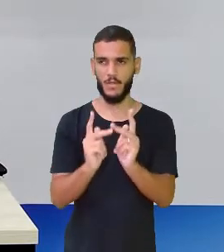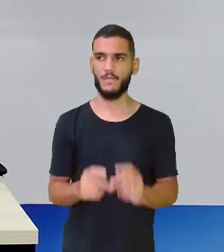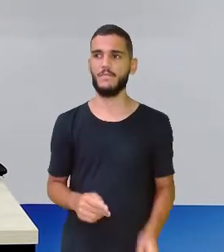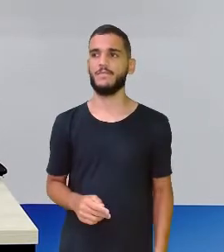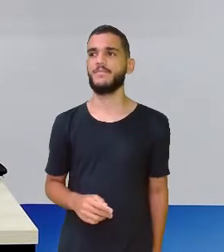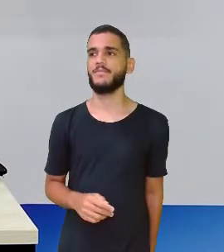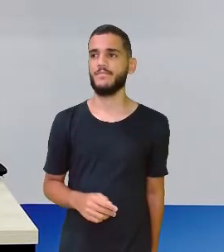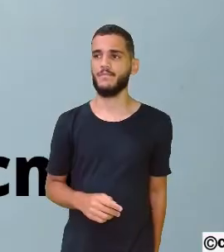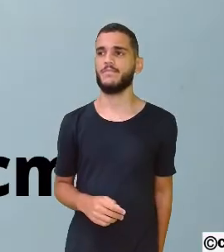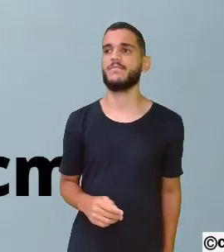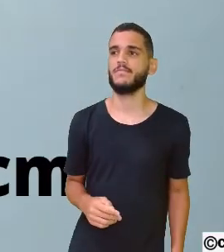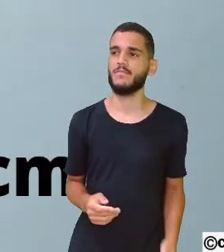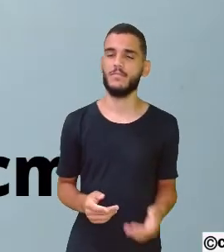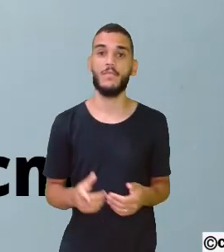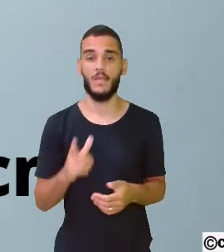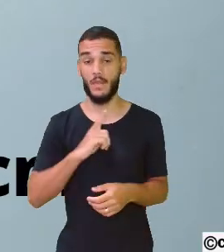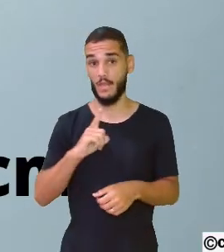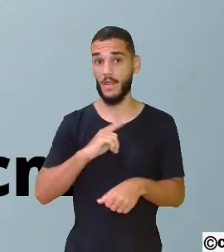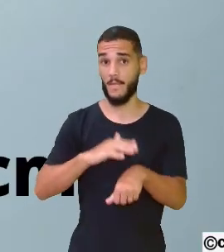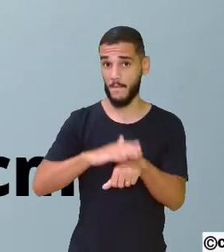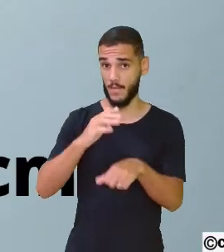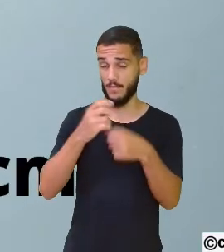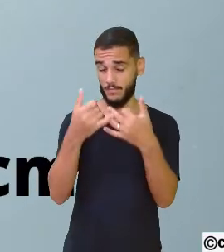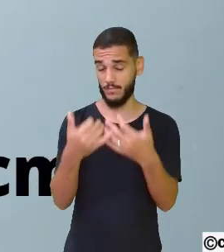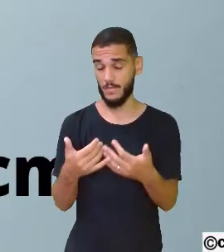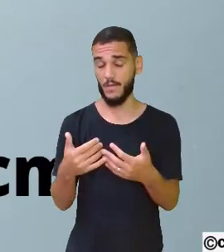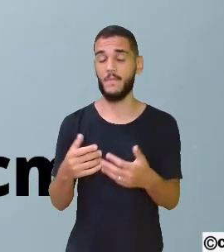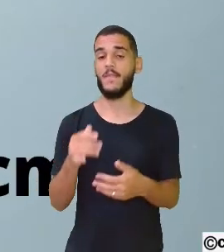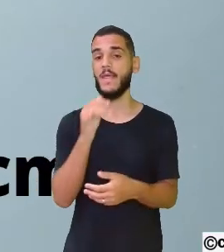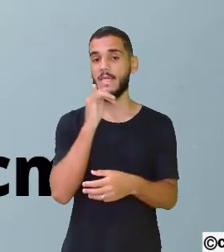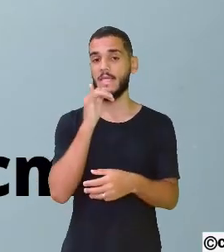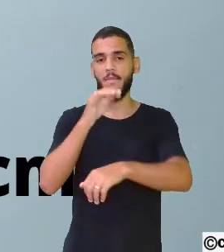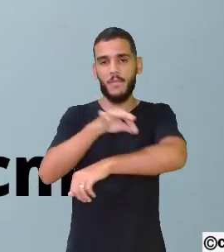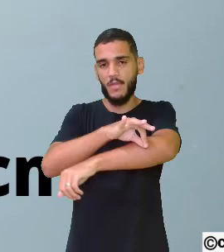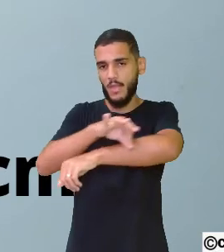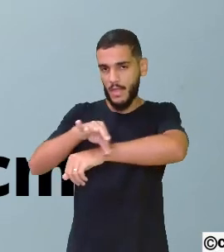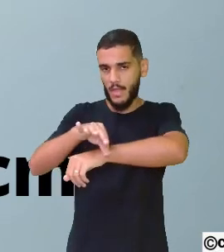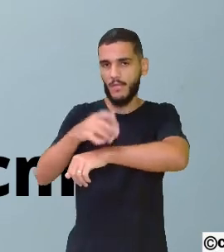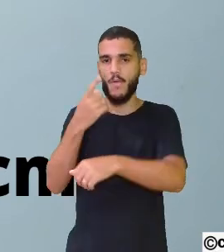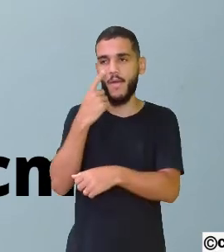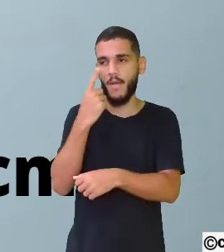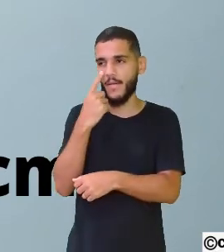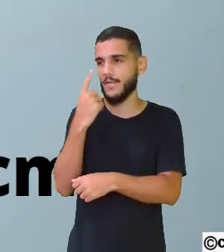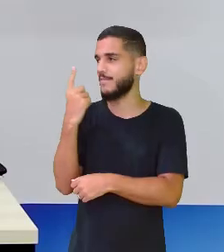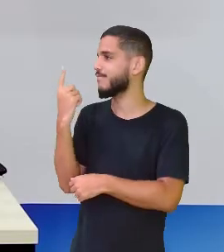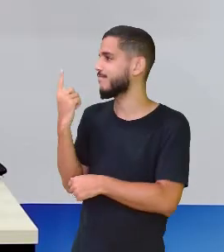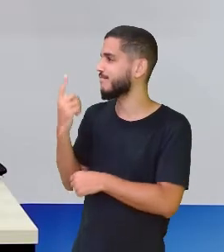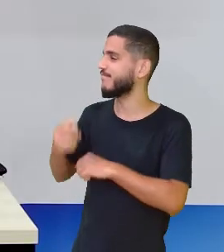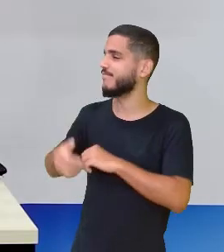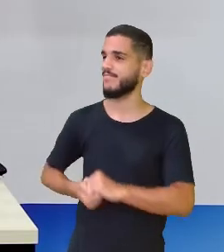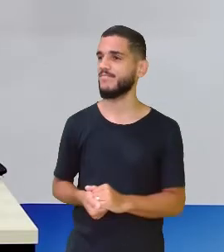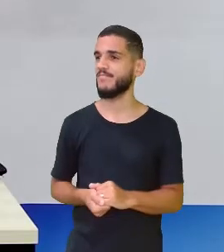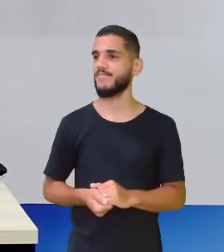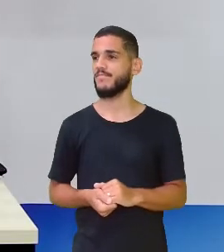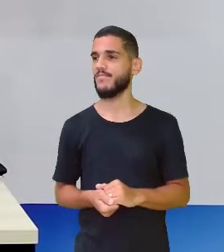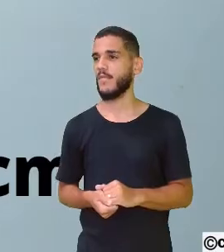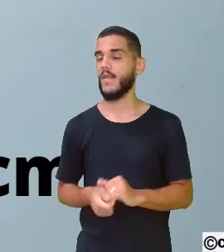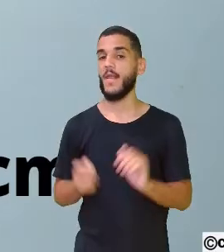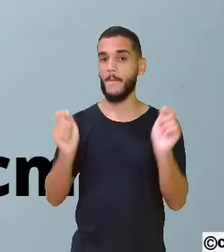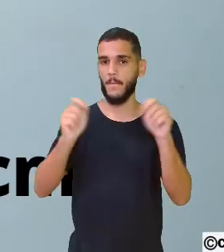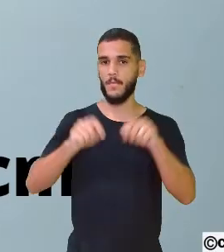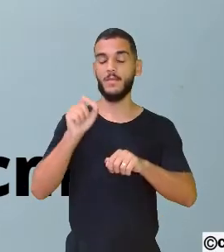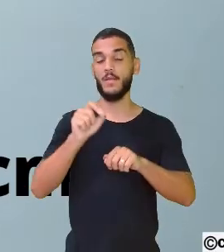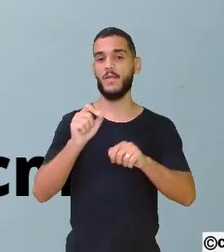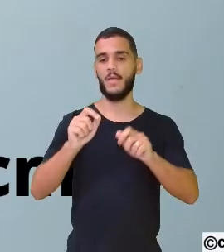Tem mais, professora? Claro que tem. Eu tenho um exemplo da minha régua aqui. Preste atenção. É como se eu tivesse ampliado.